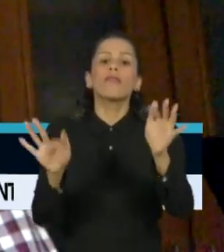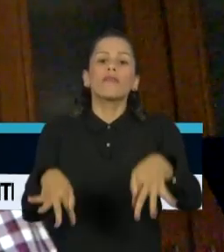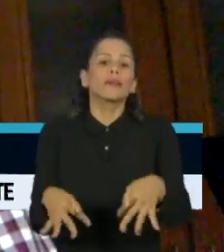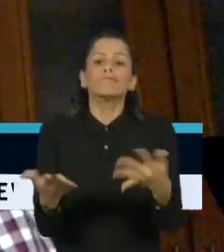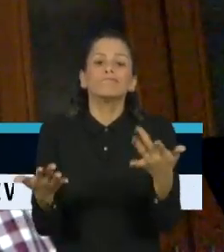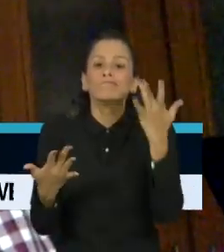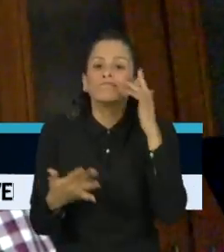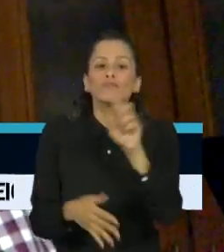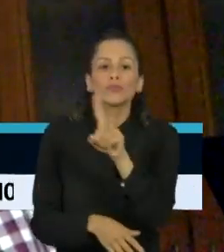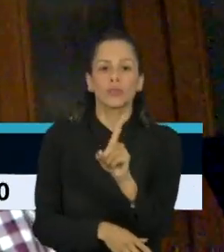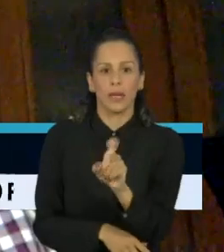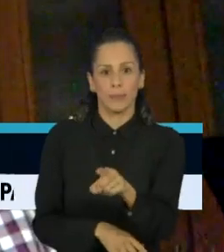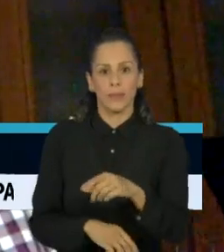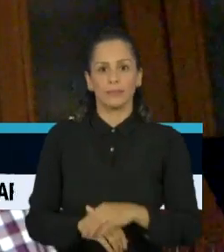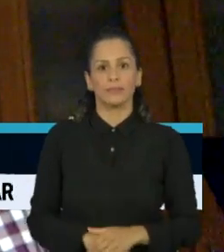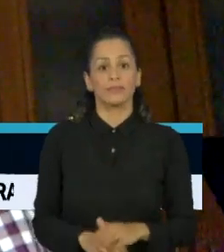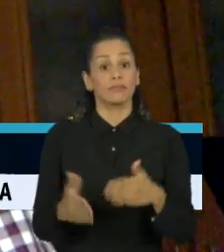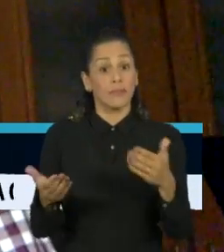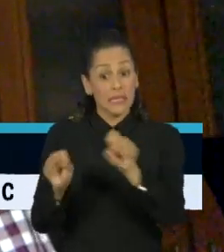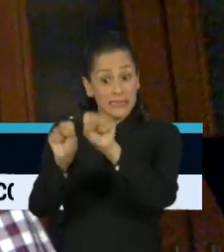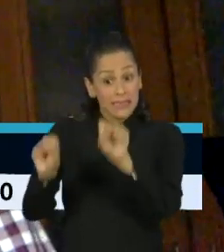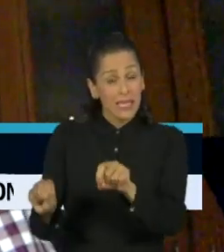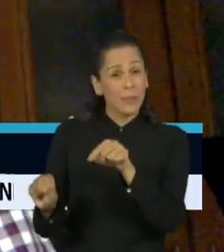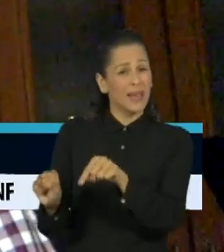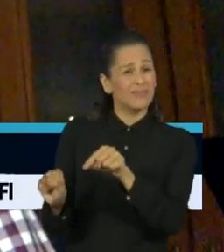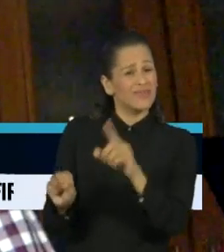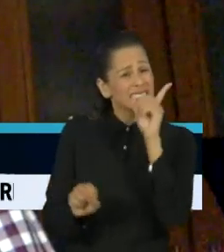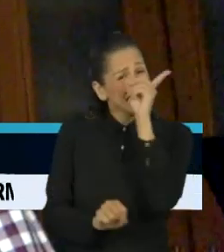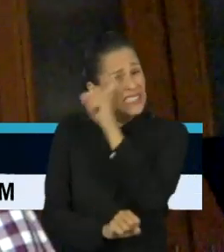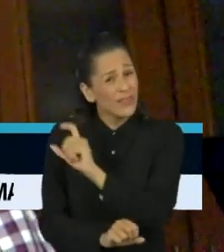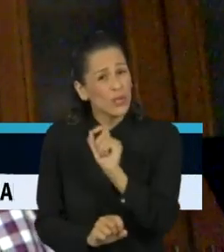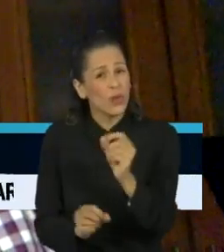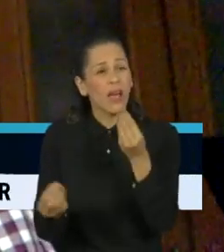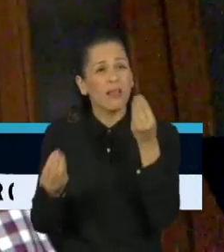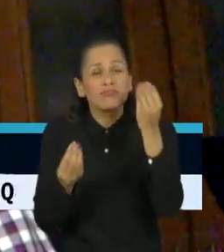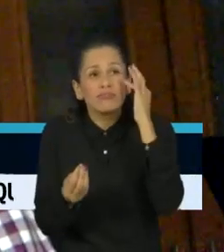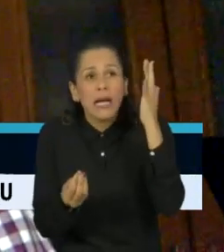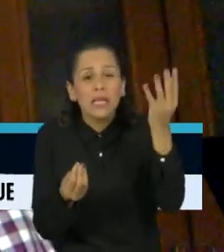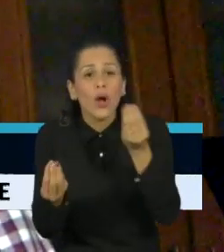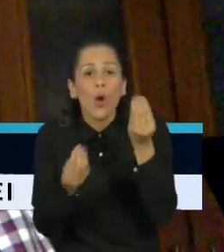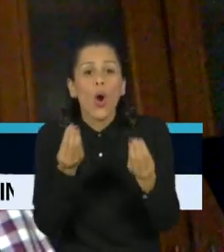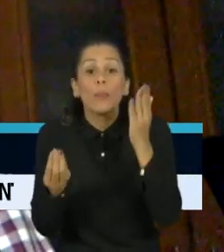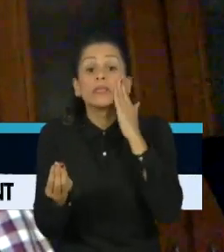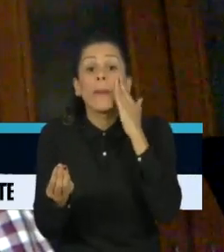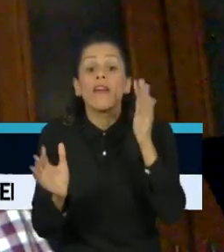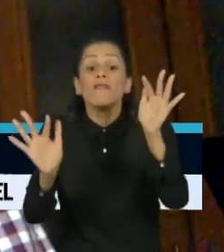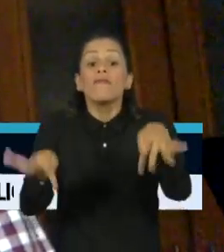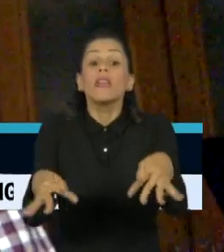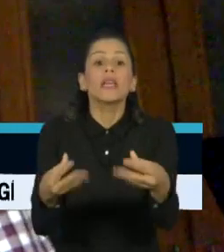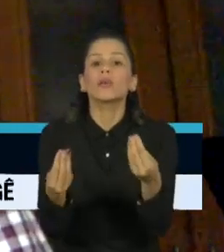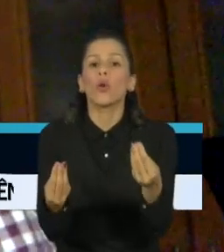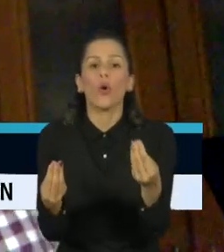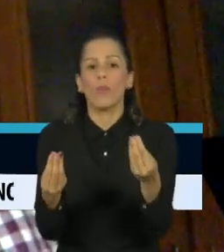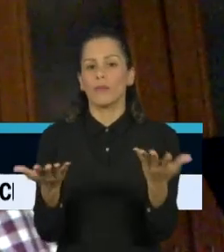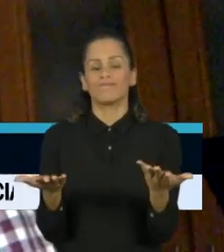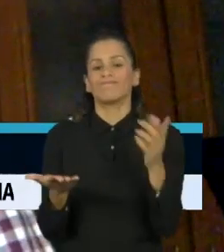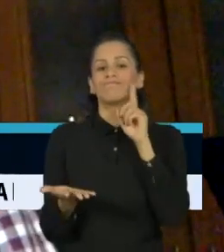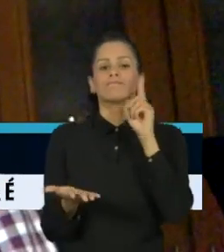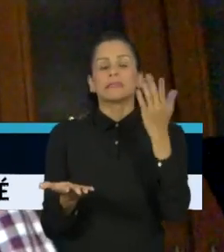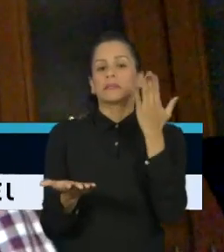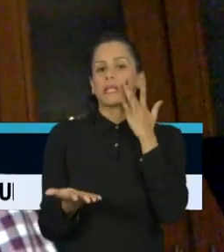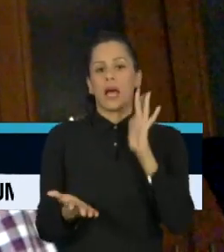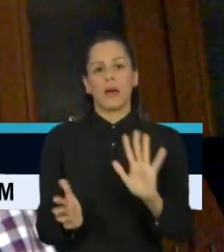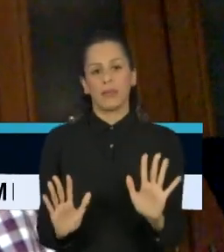informações que a gente tem, é muito difícil a gente poder imaginar quando isso vai acabar. Se você for olhar historicamente os dados